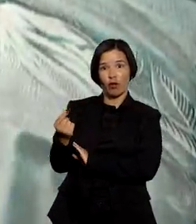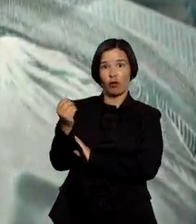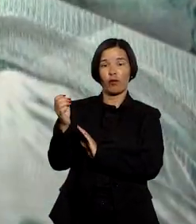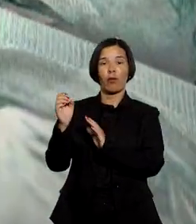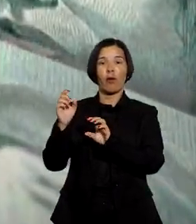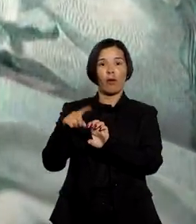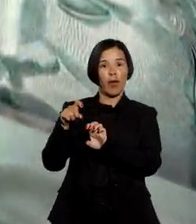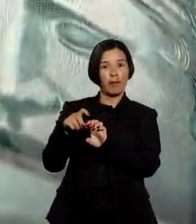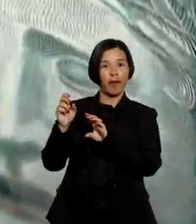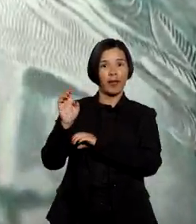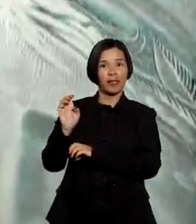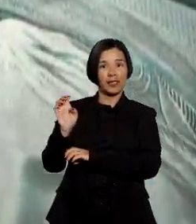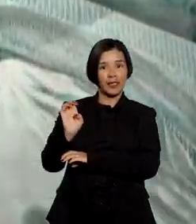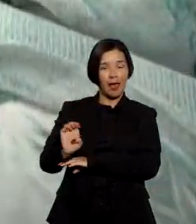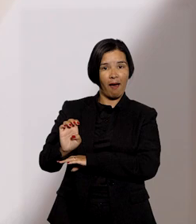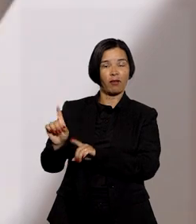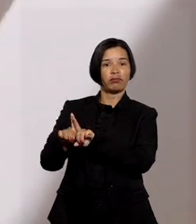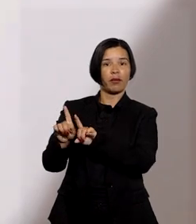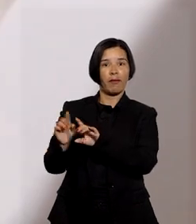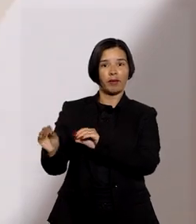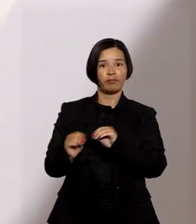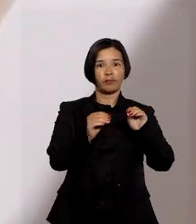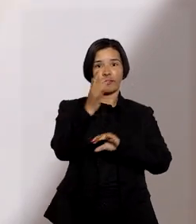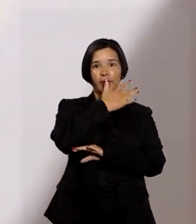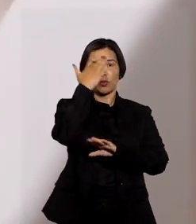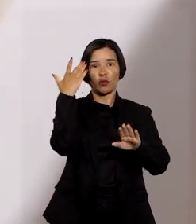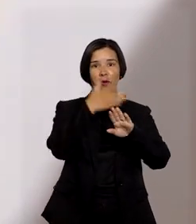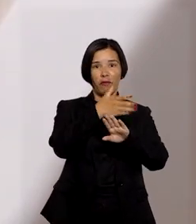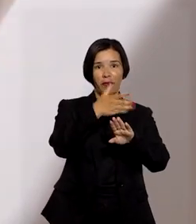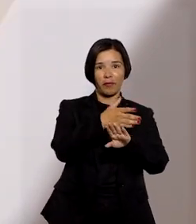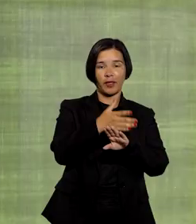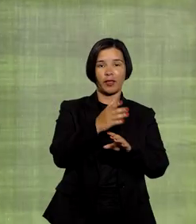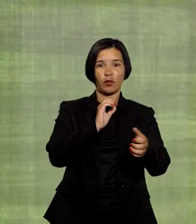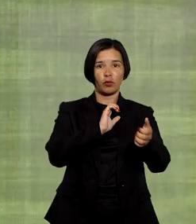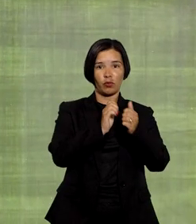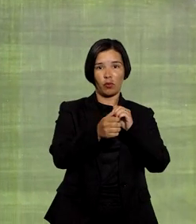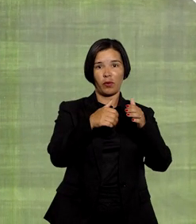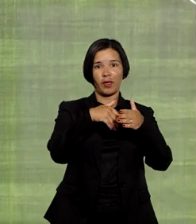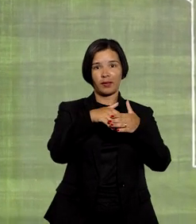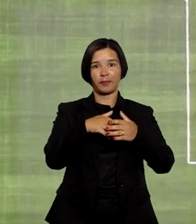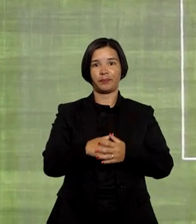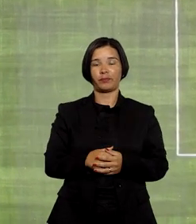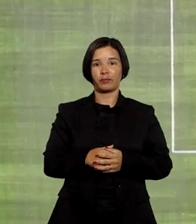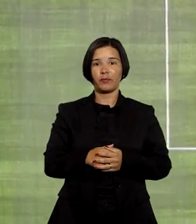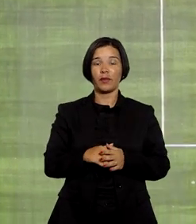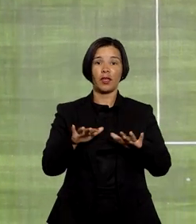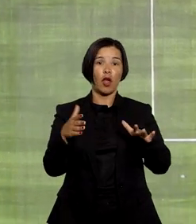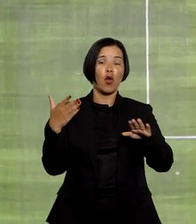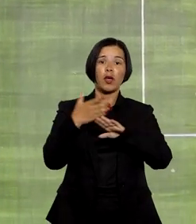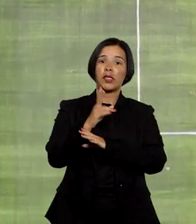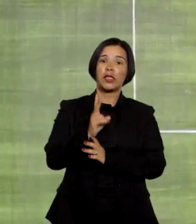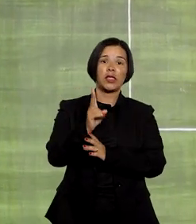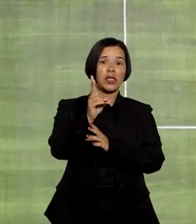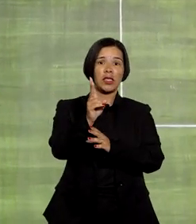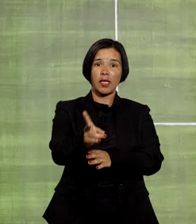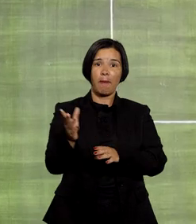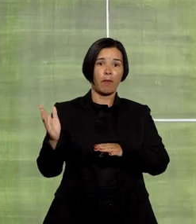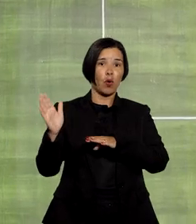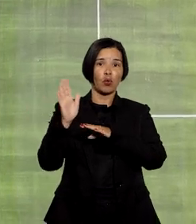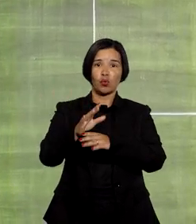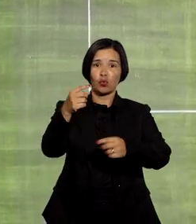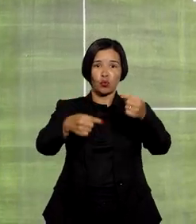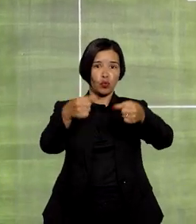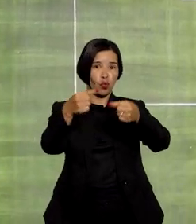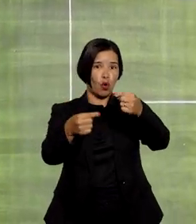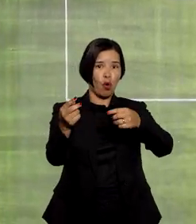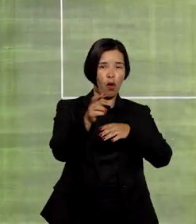entre o empresário e jogadores ou outros envolvidos no suposto esquema. Foi alegado ainda que ele sempre colaborou com as investigações,